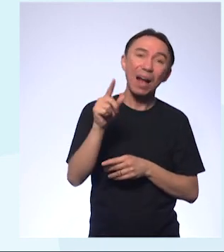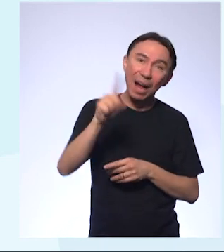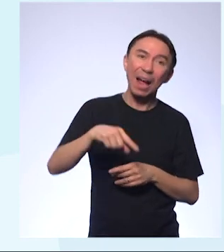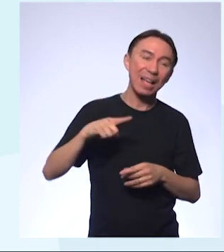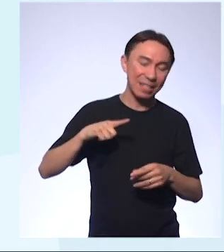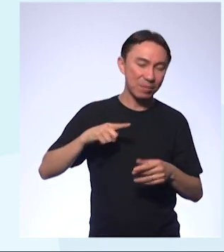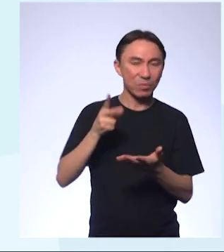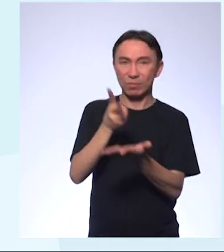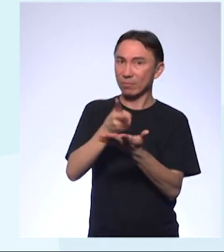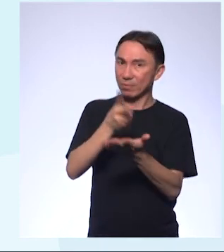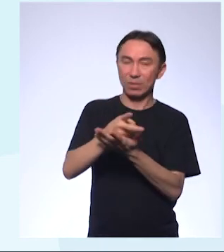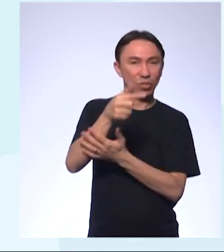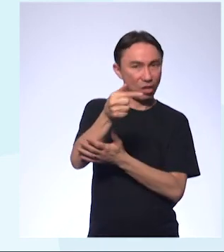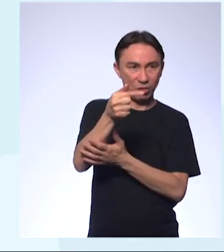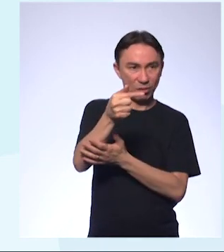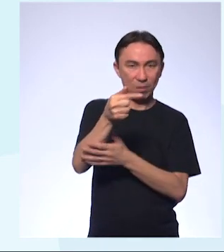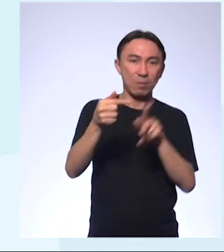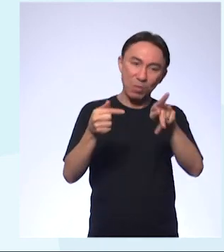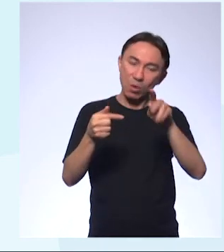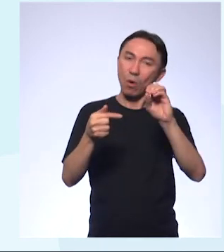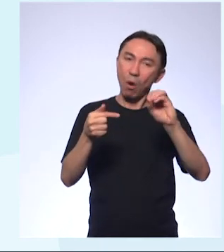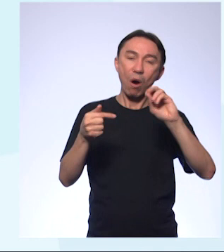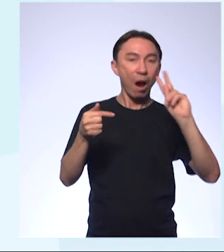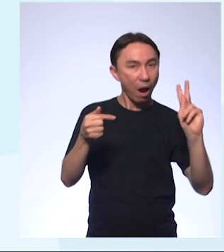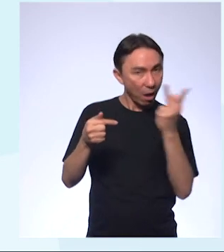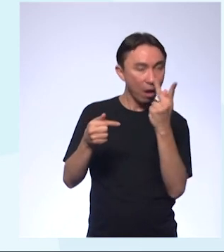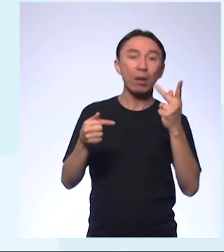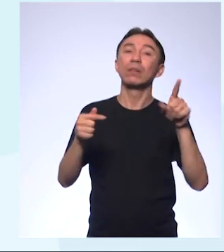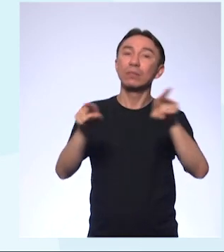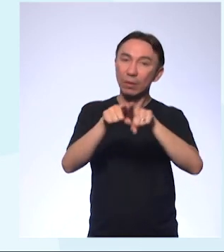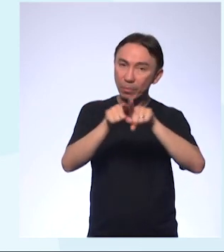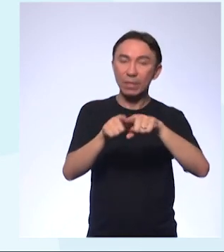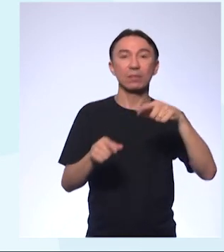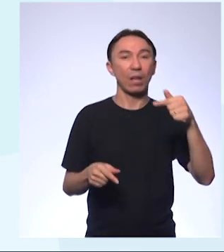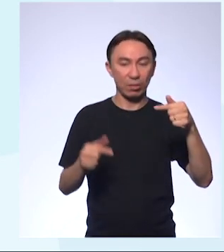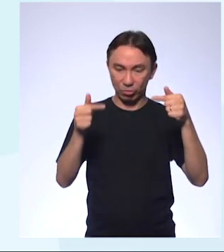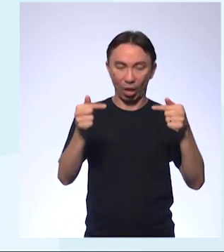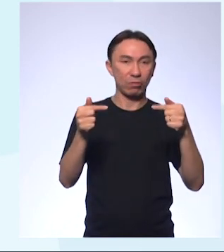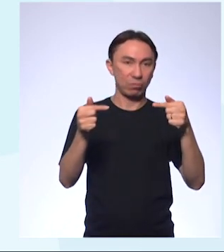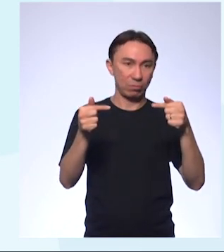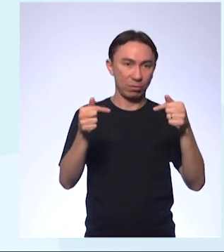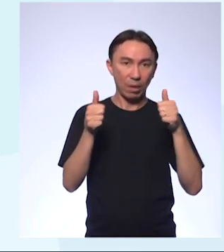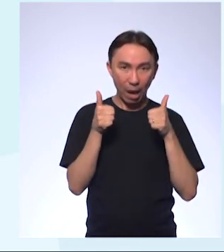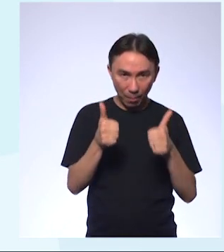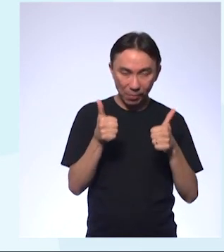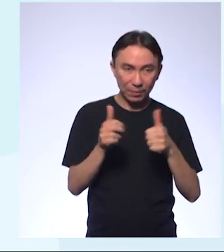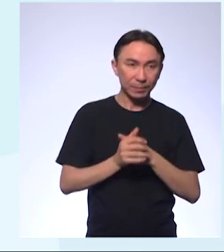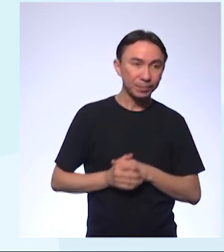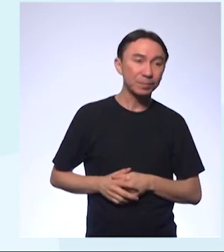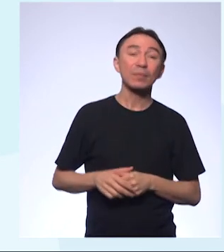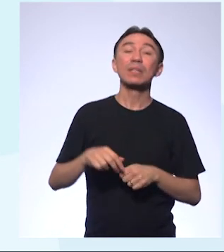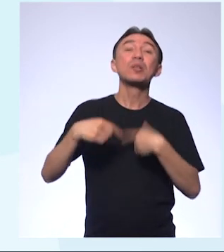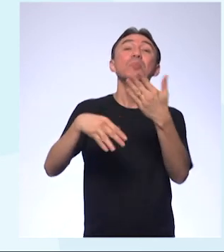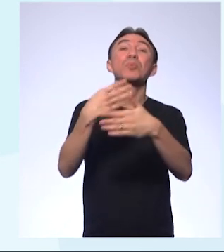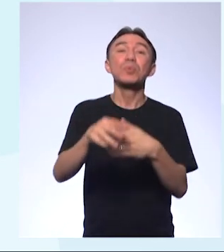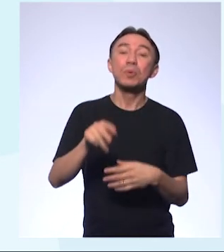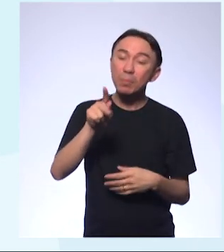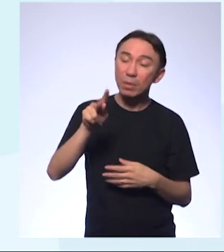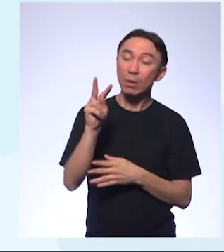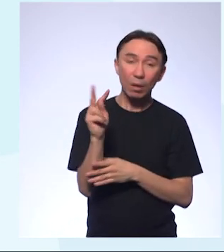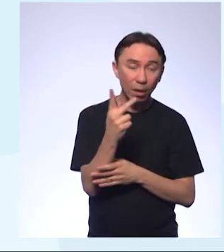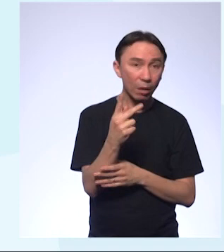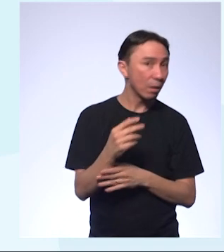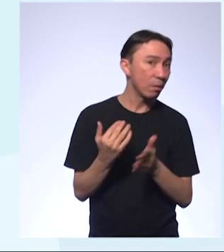7. Porque eu tenho na mesma quantidade, não tenho excesso nem de ácido e nem de base. Depois, o pH começa a aumentar.